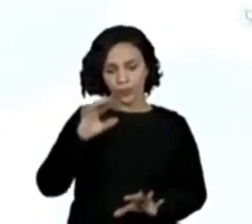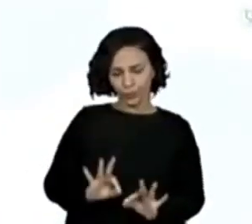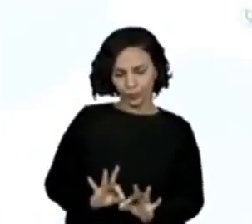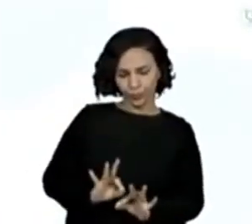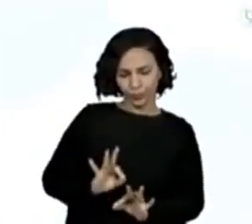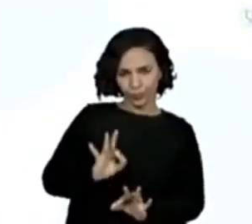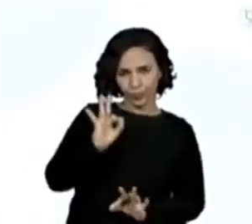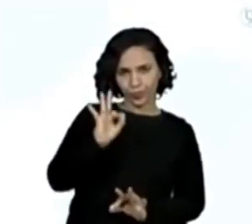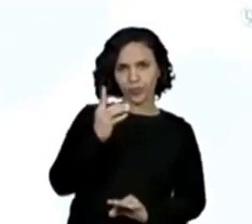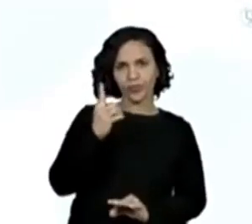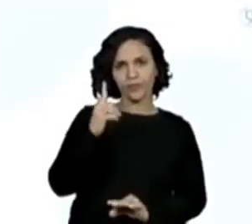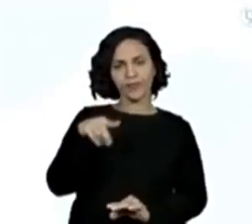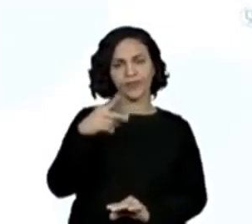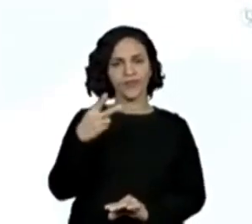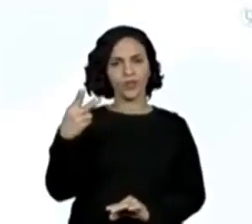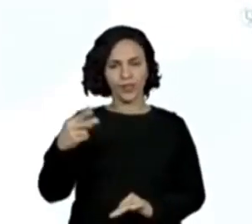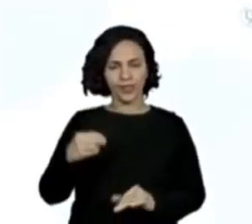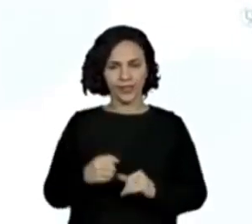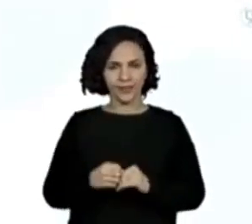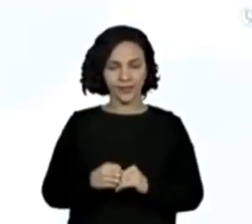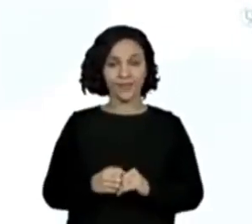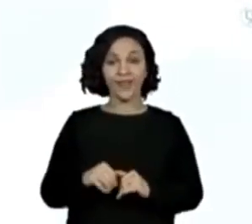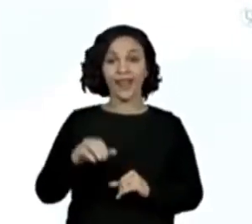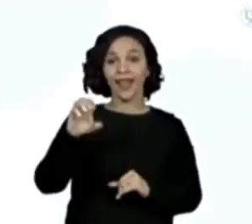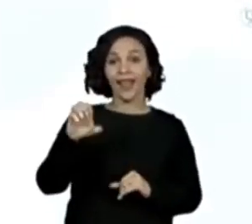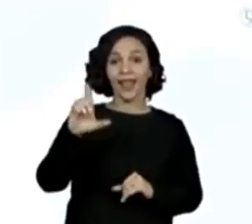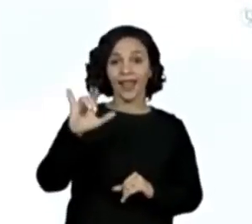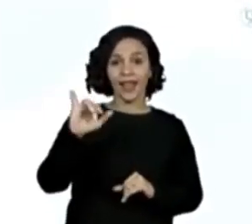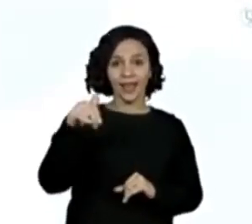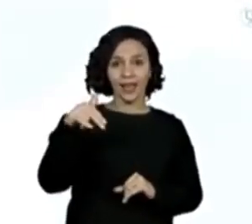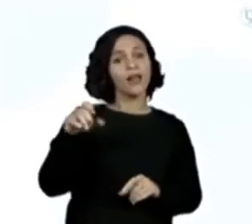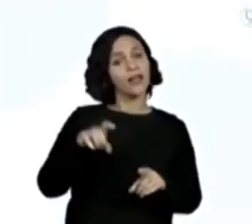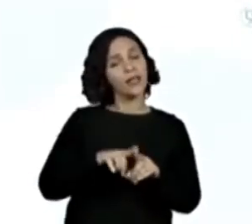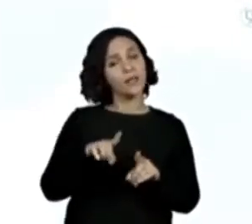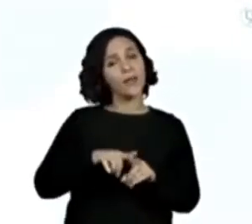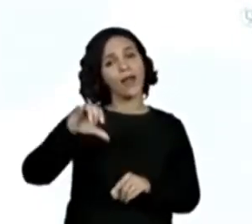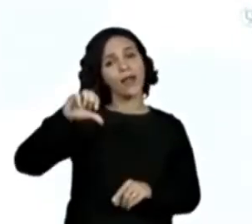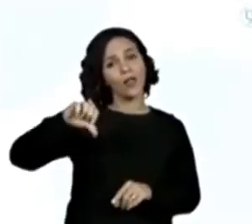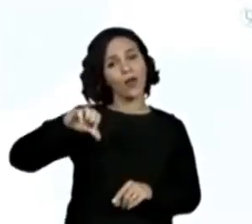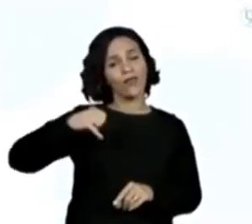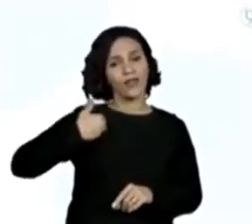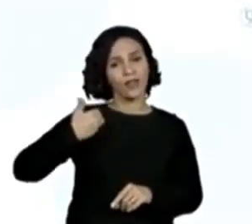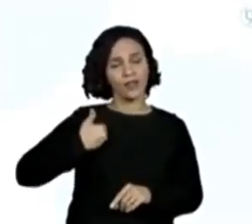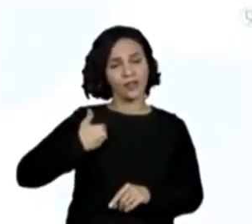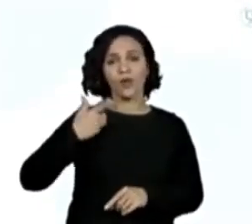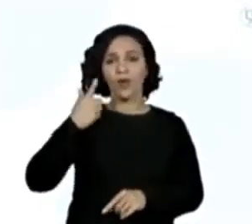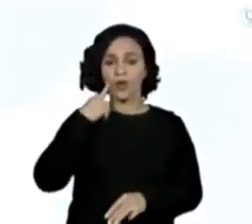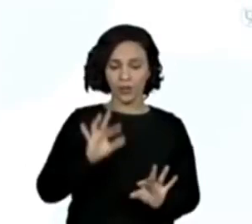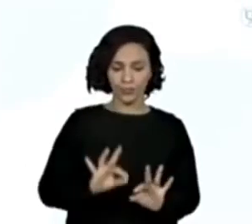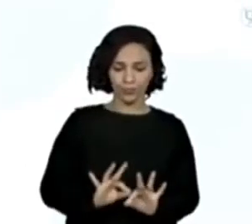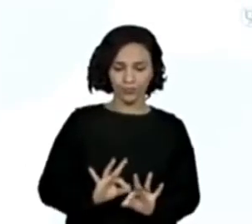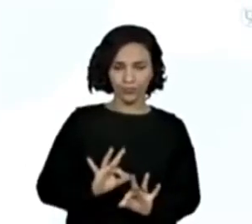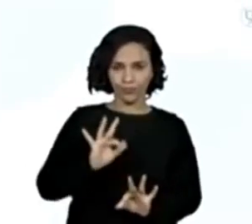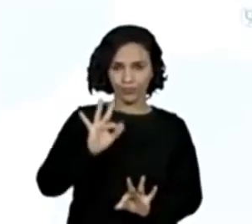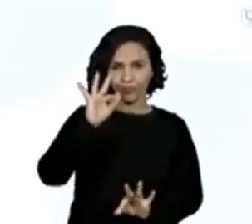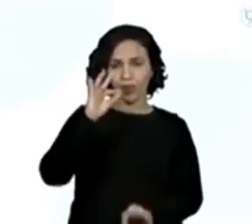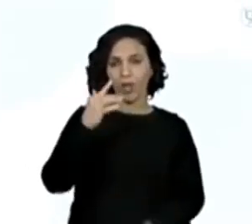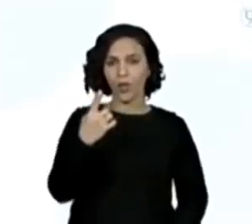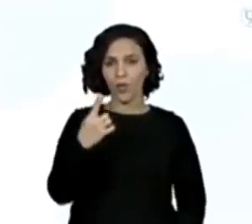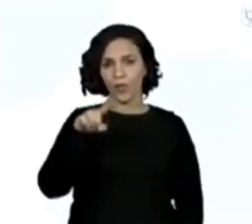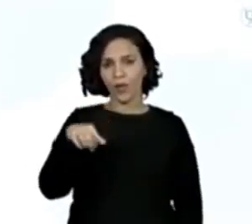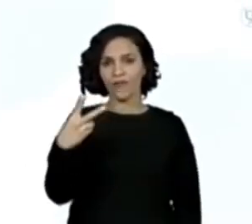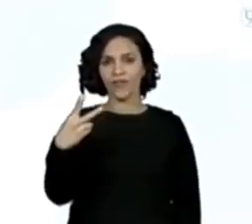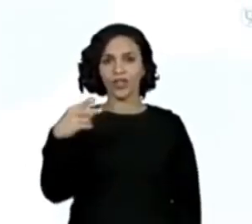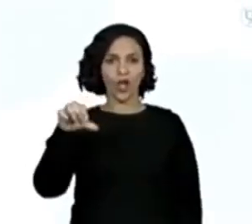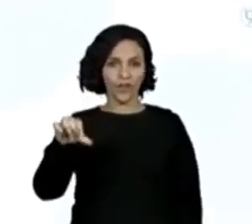dois centímetros. A Eliane também tem nove anos e sua altura é de um metro e vinte e nove